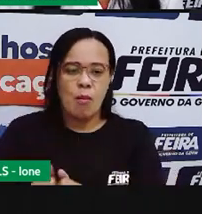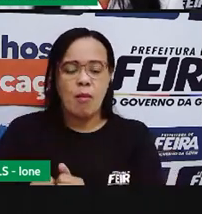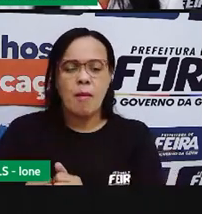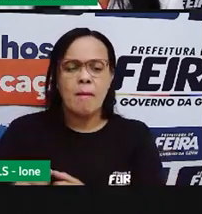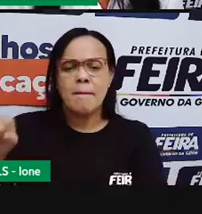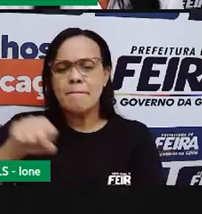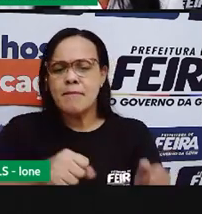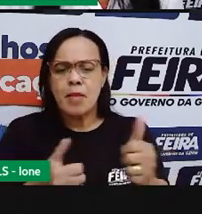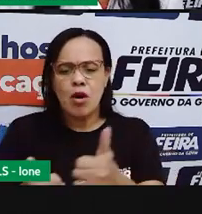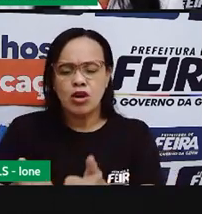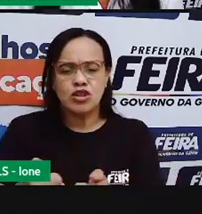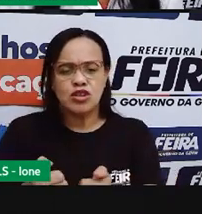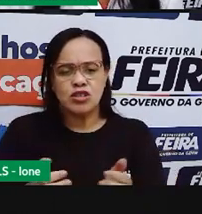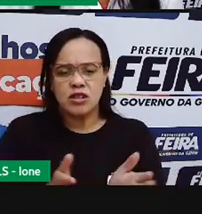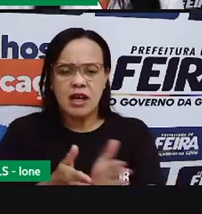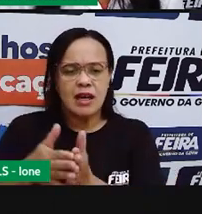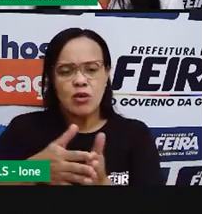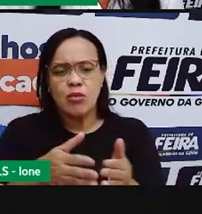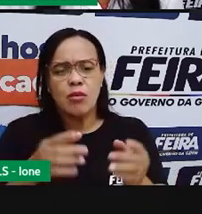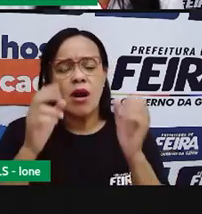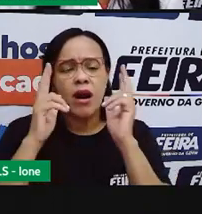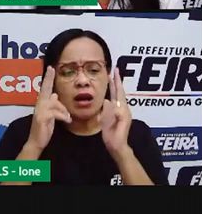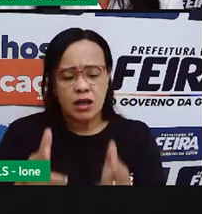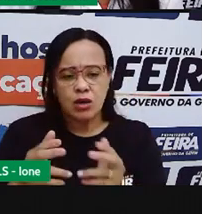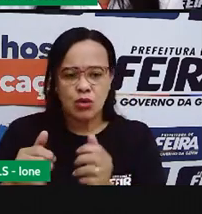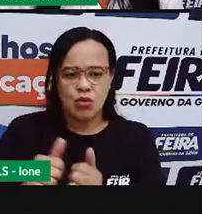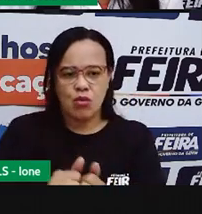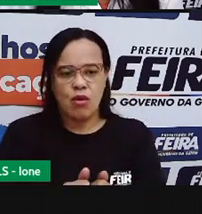No Pote